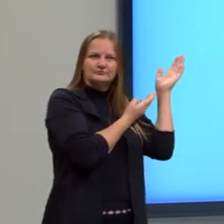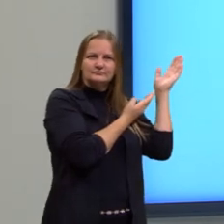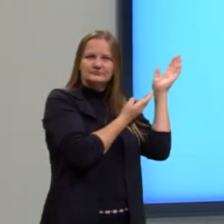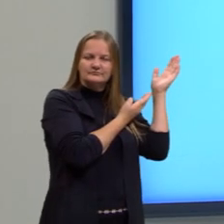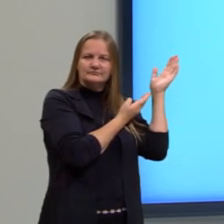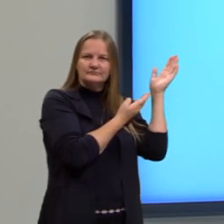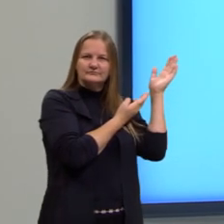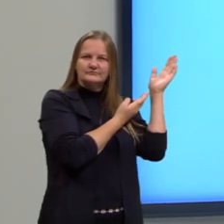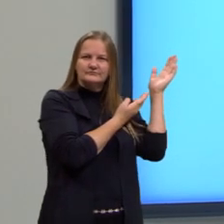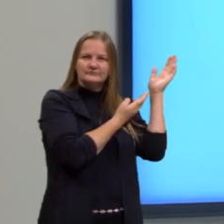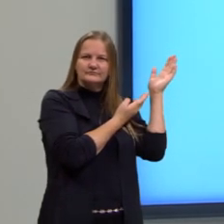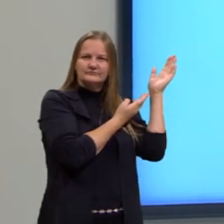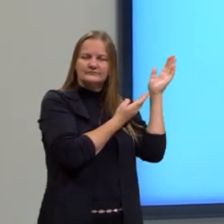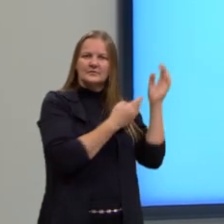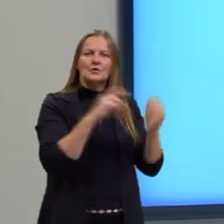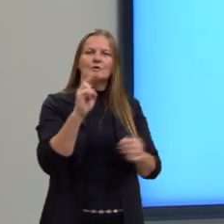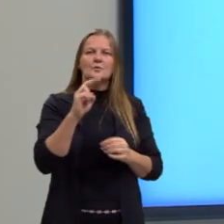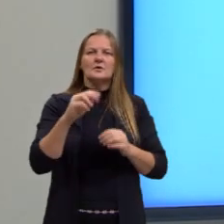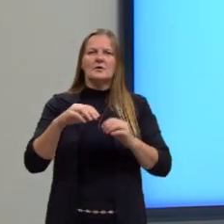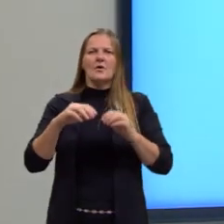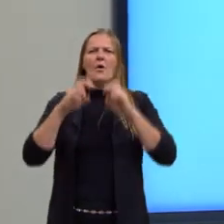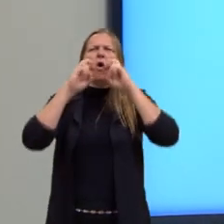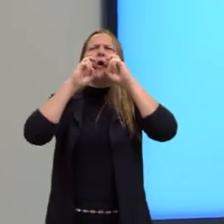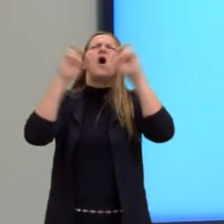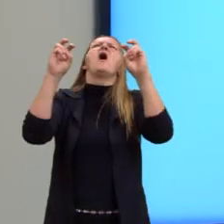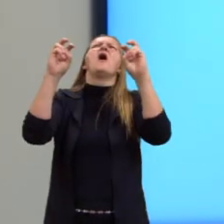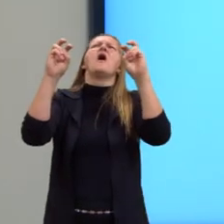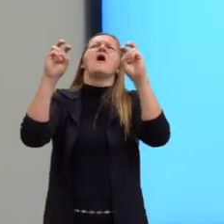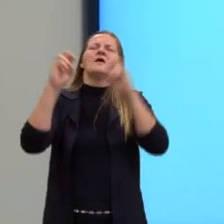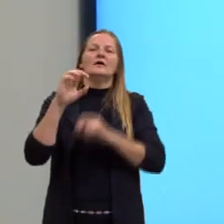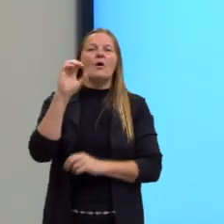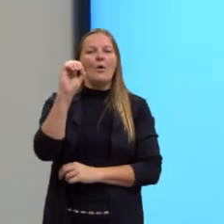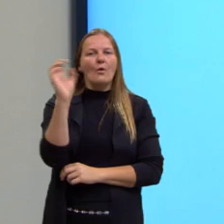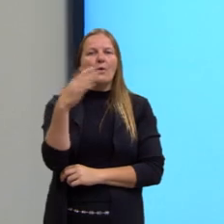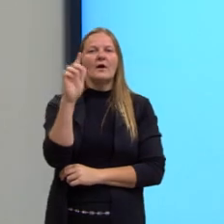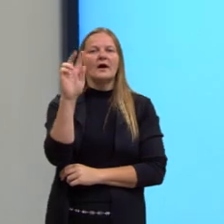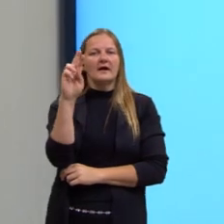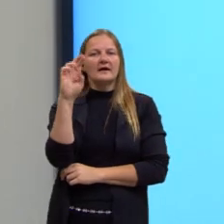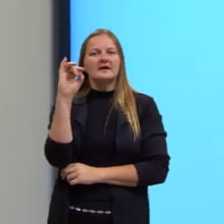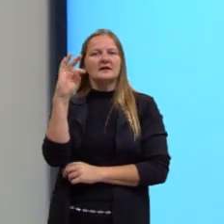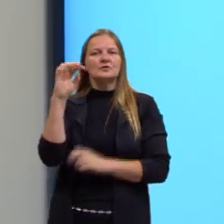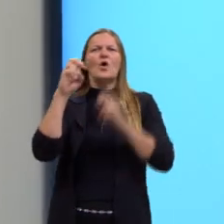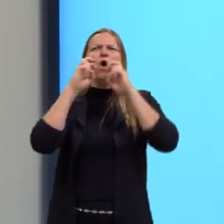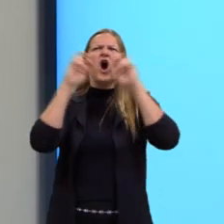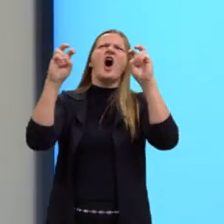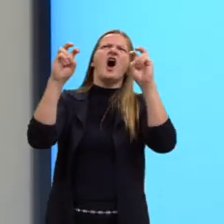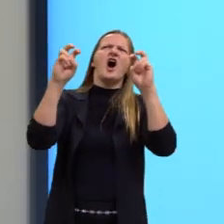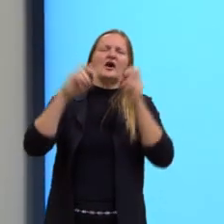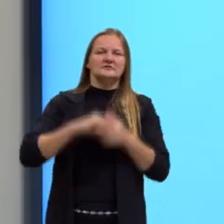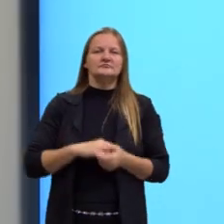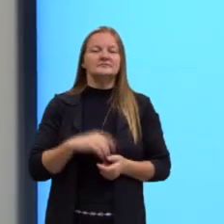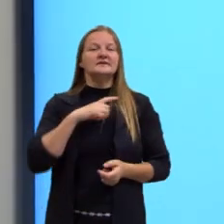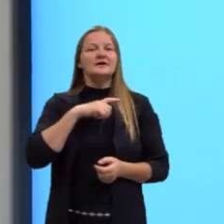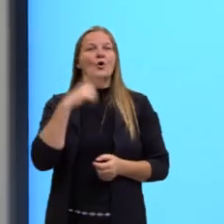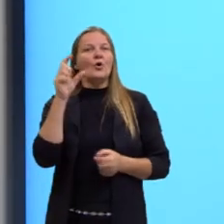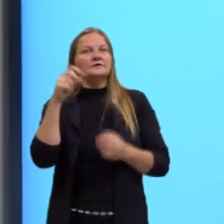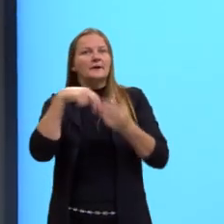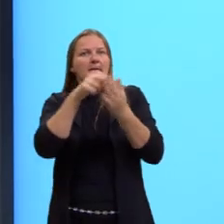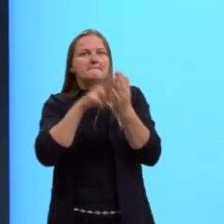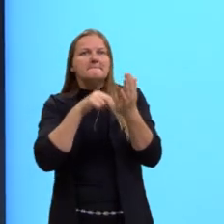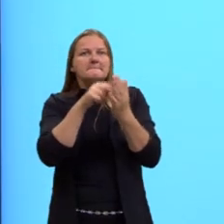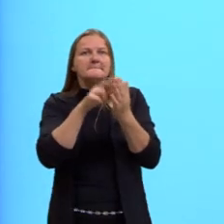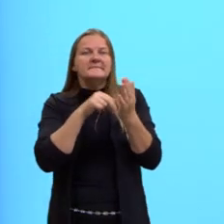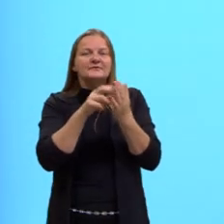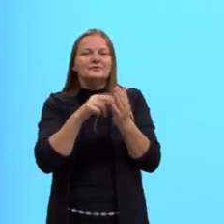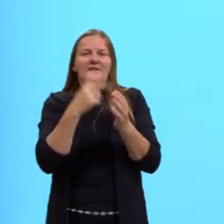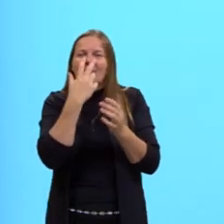uma pintura que é o quadro O Grito, aqui na primeira imagem. E a gente tem uma outra pintura muito parecida